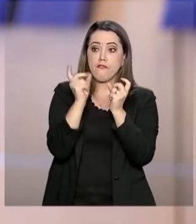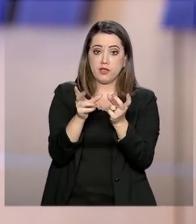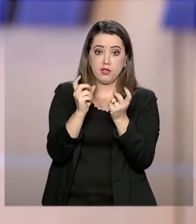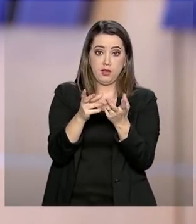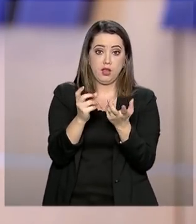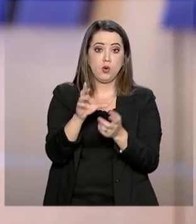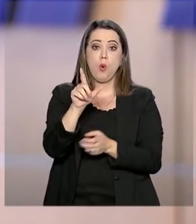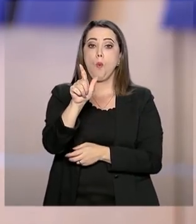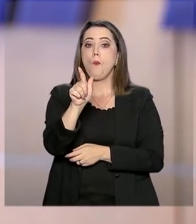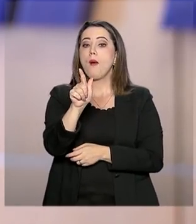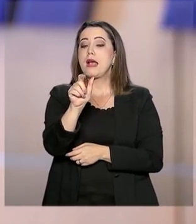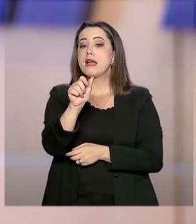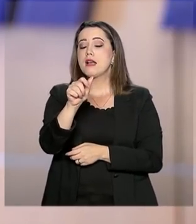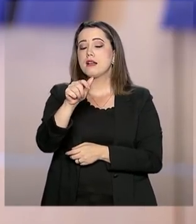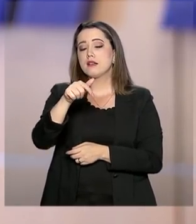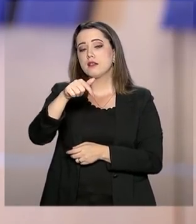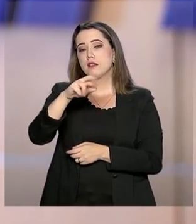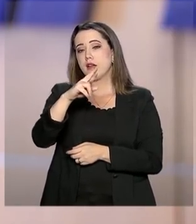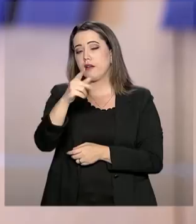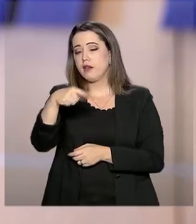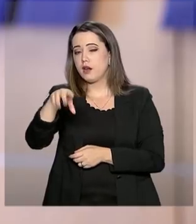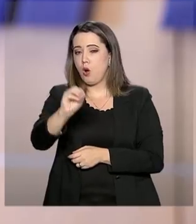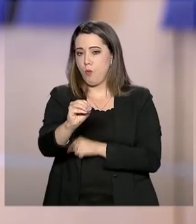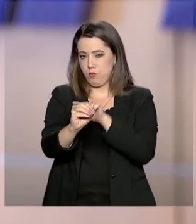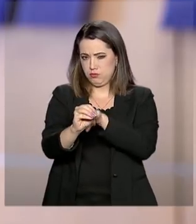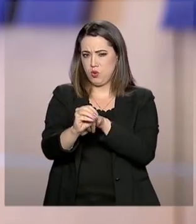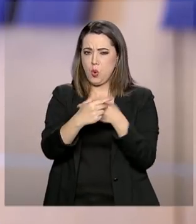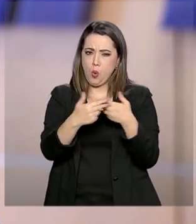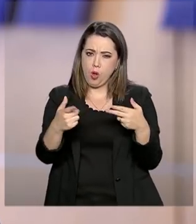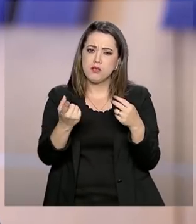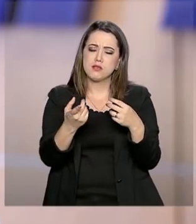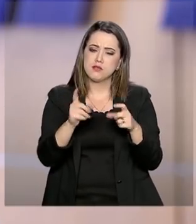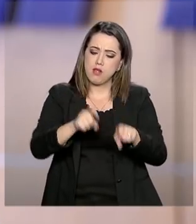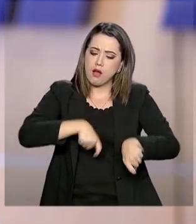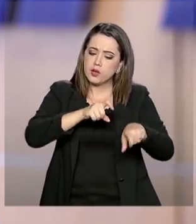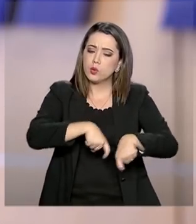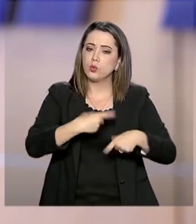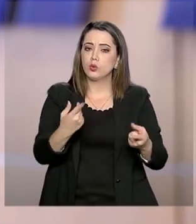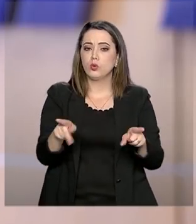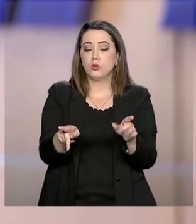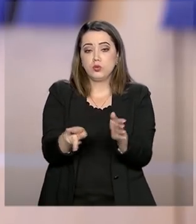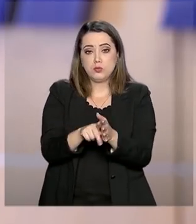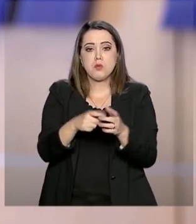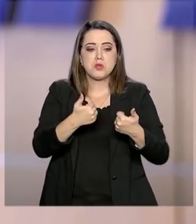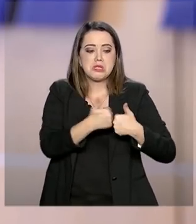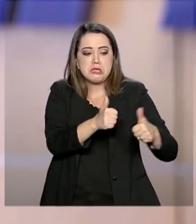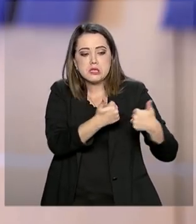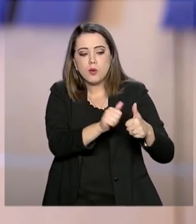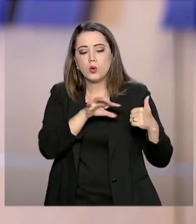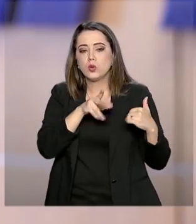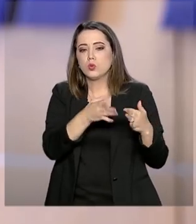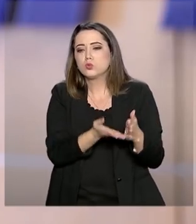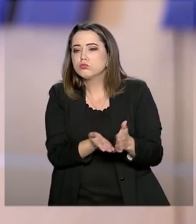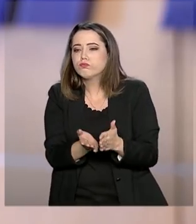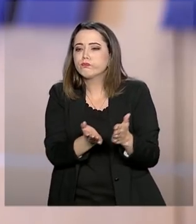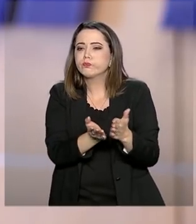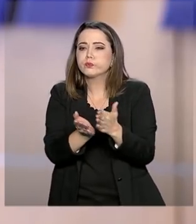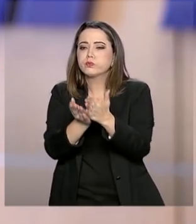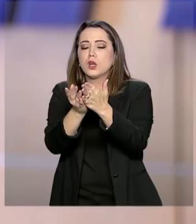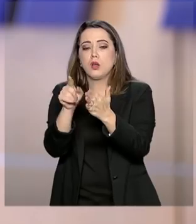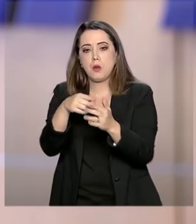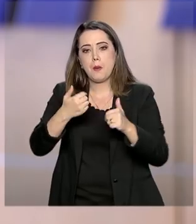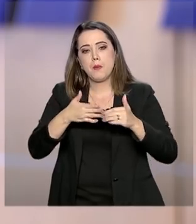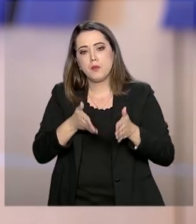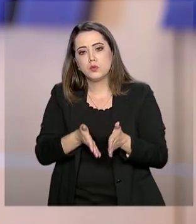gerando mais empregos e facilitando muito o trabalho dos nossos caminhoneiros, transportando todo esse material em direção tanto pelo